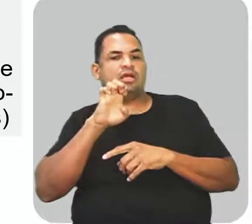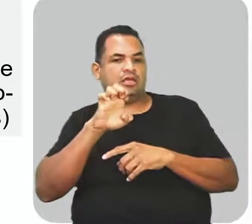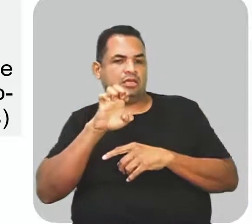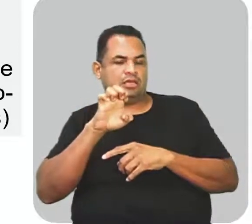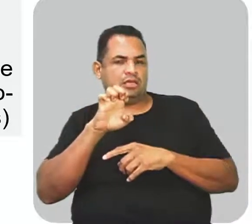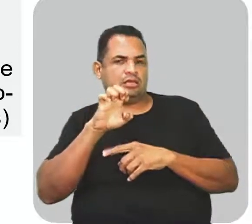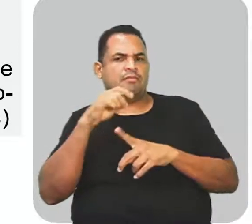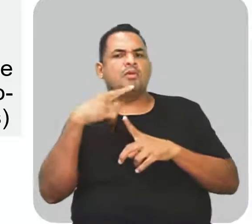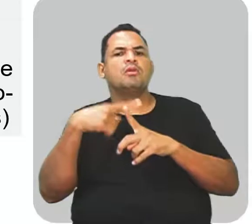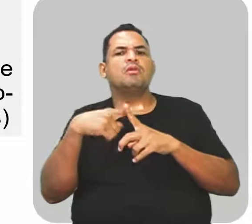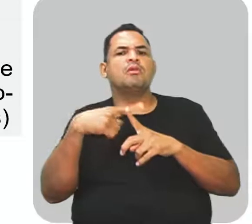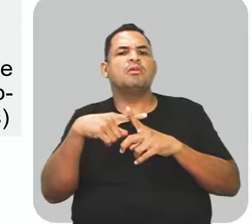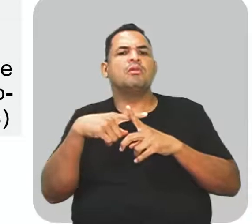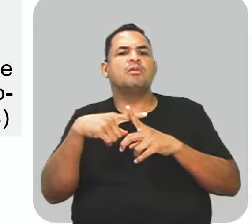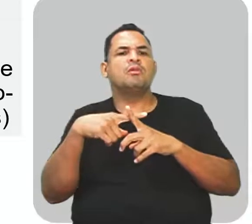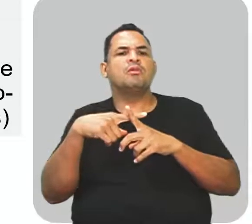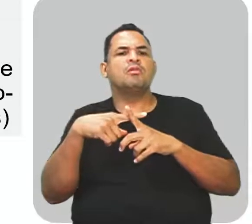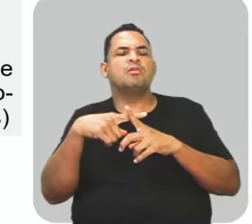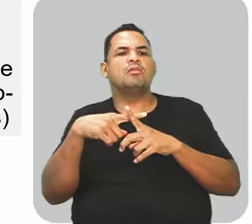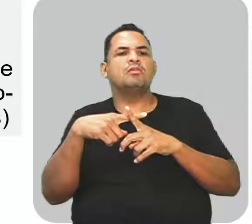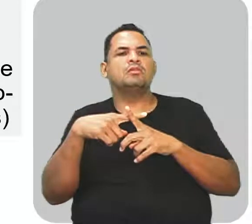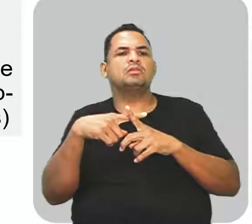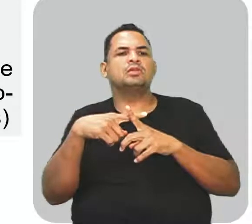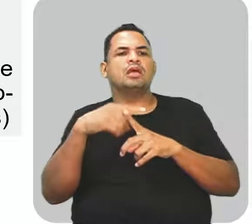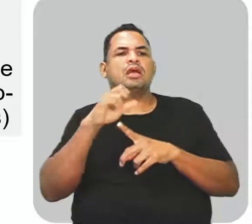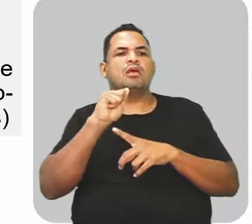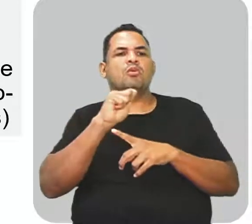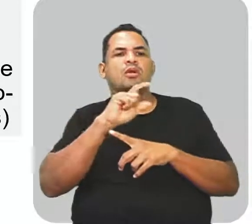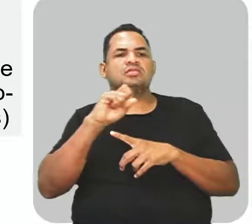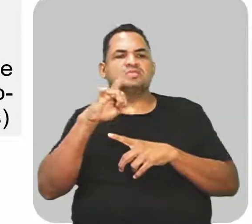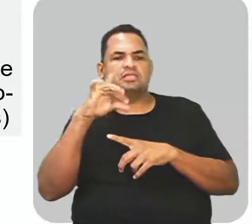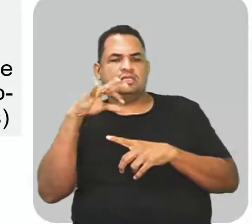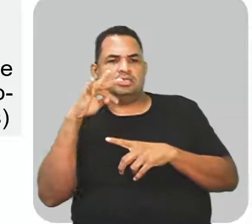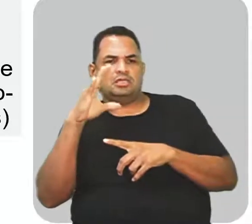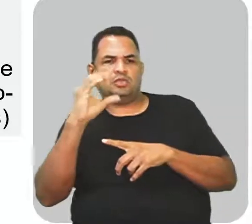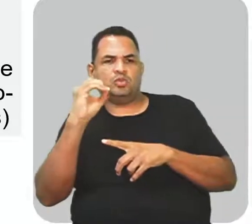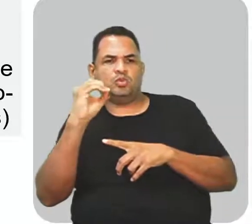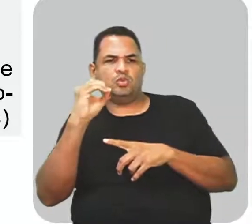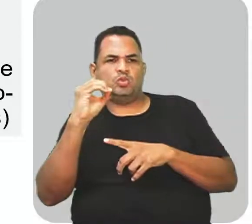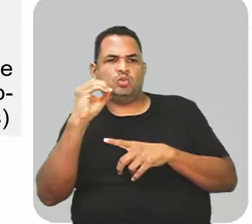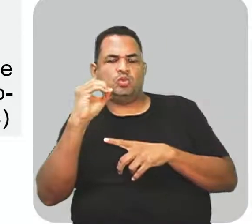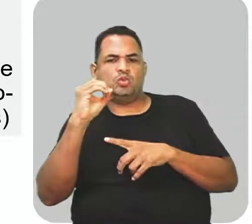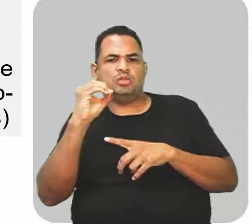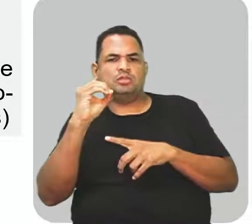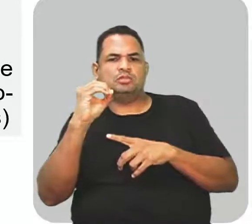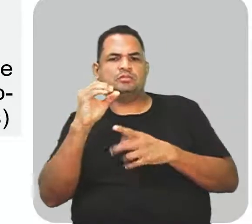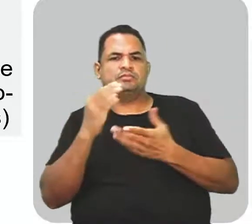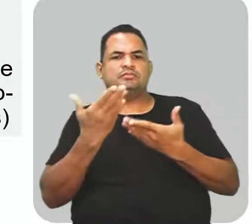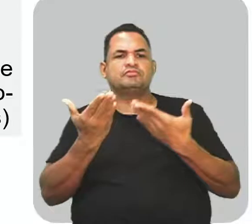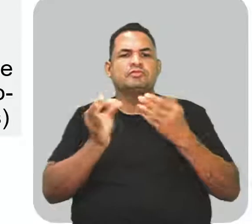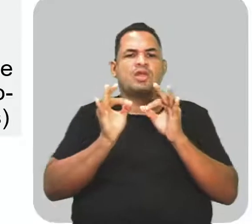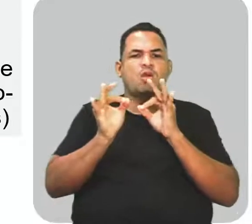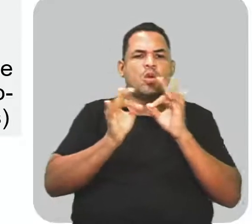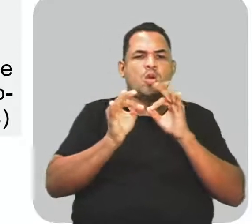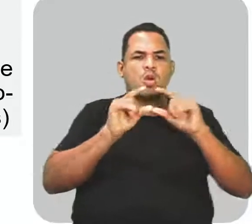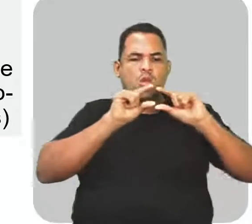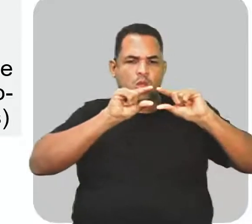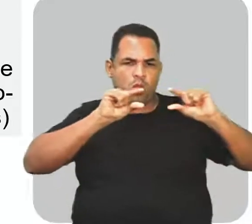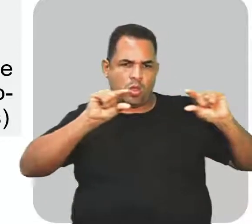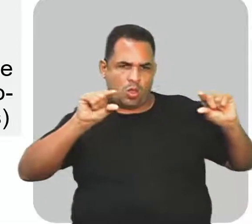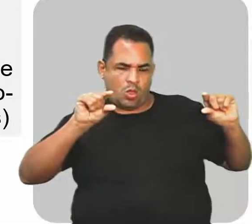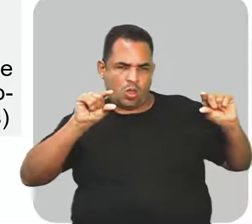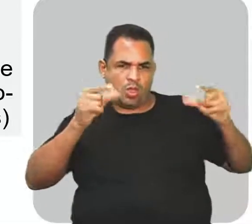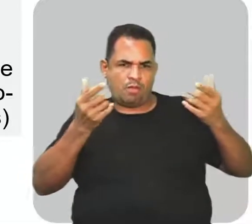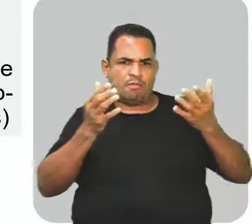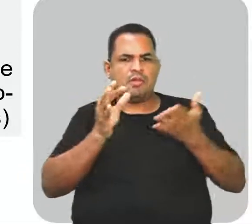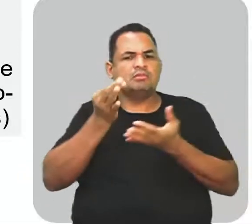Por quê? Porque é um assíndeto. A construção desse verso. Cecília Meirelles construiu aí para